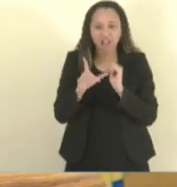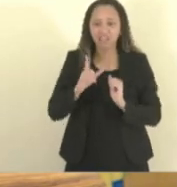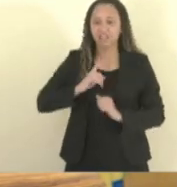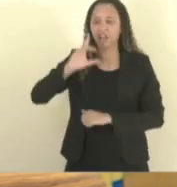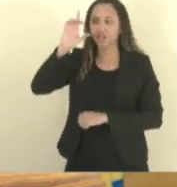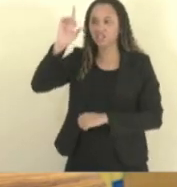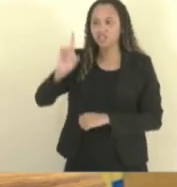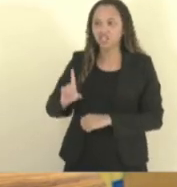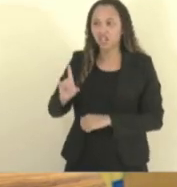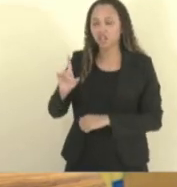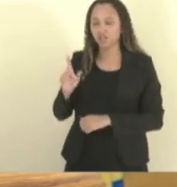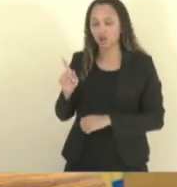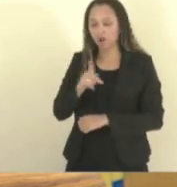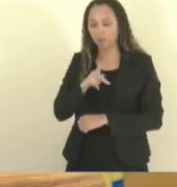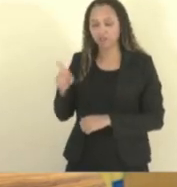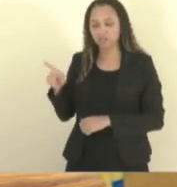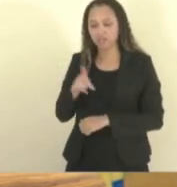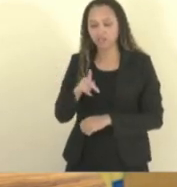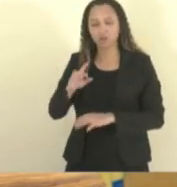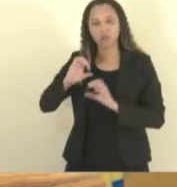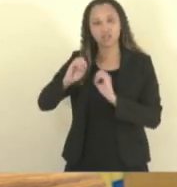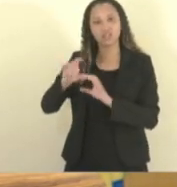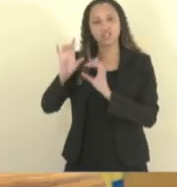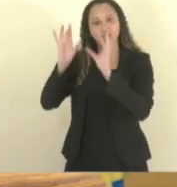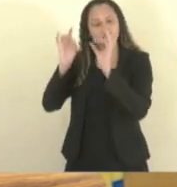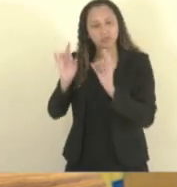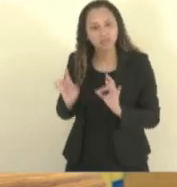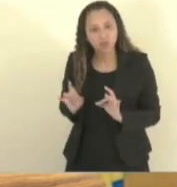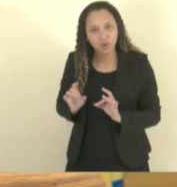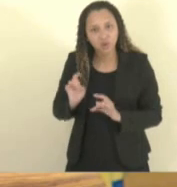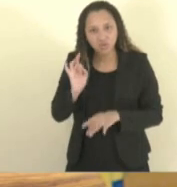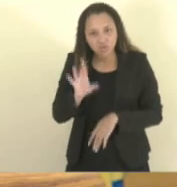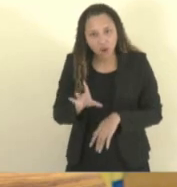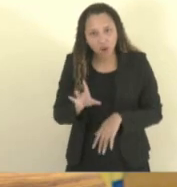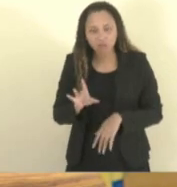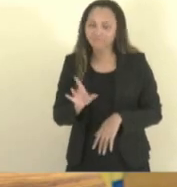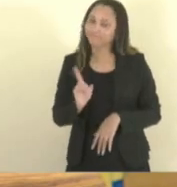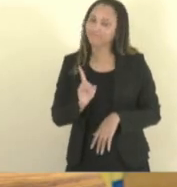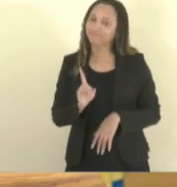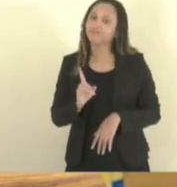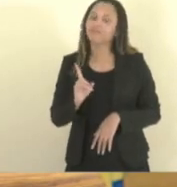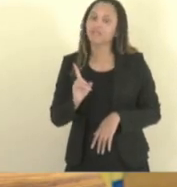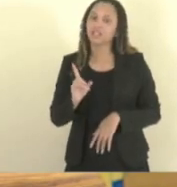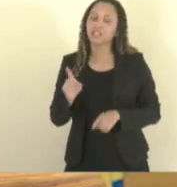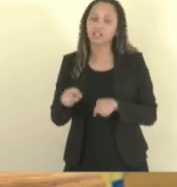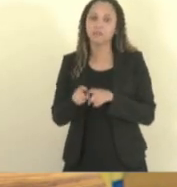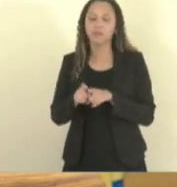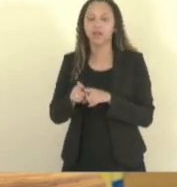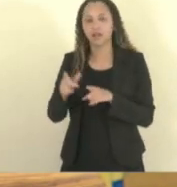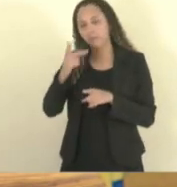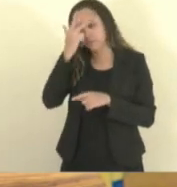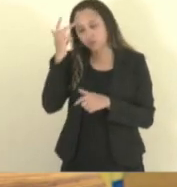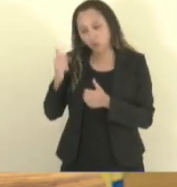a uma professora de educação especial, não é ter direito a um acompanhante pedagógico.